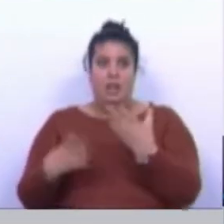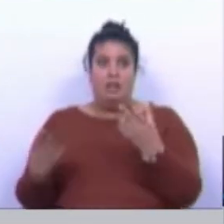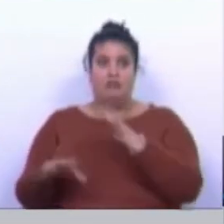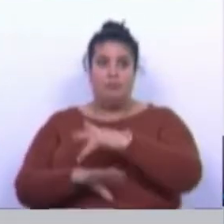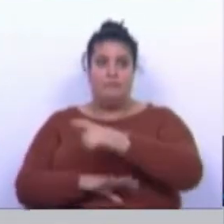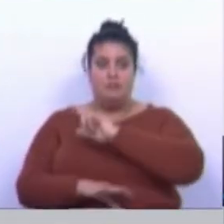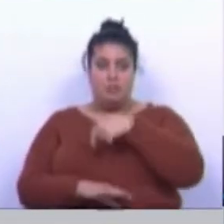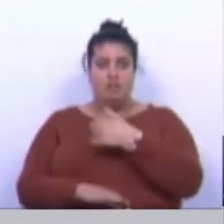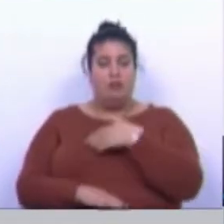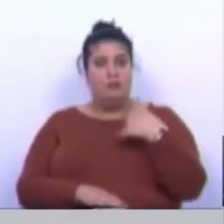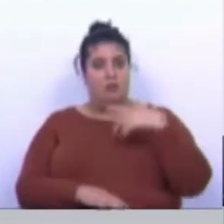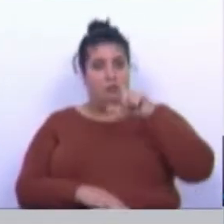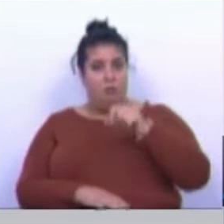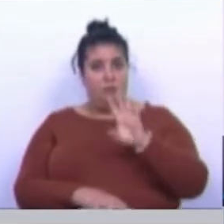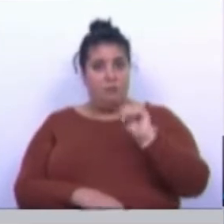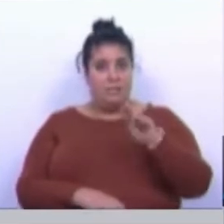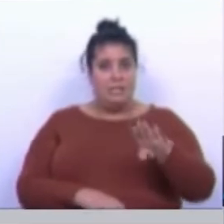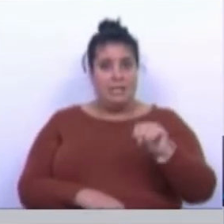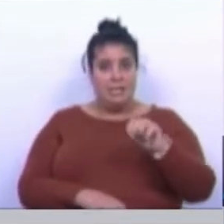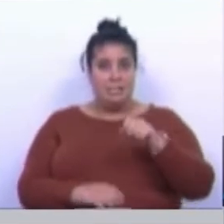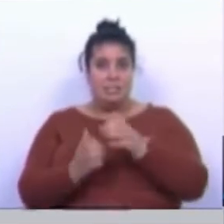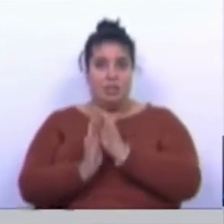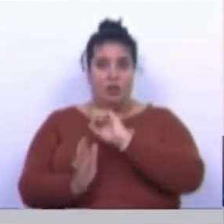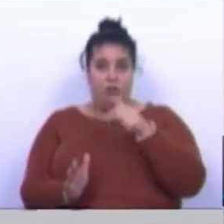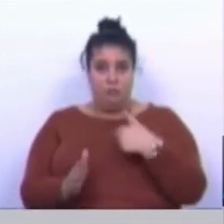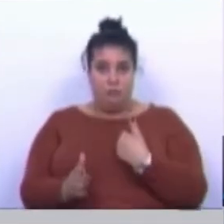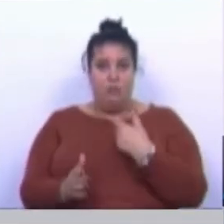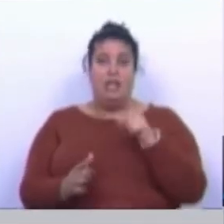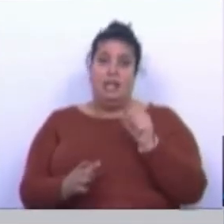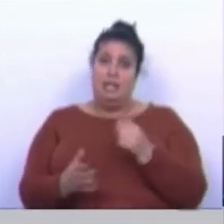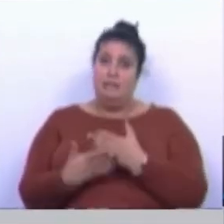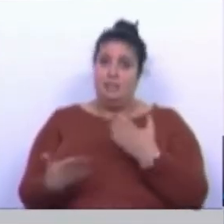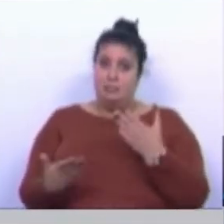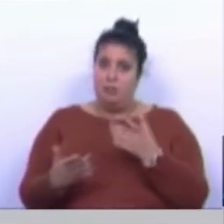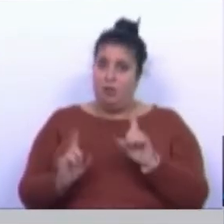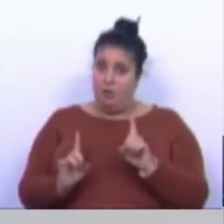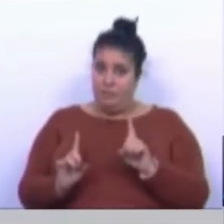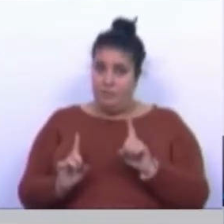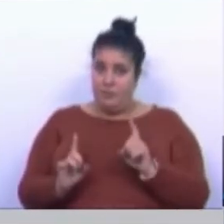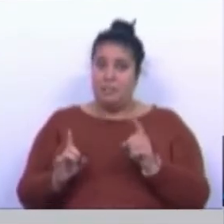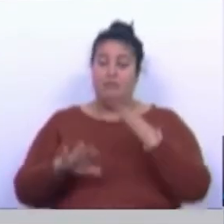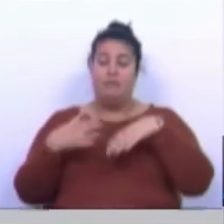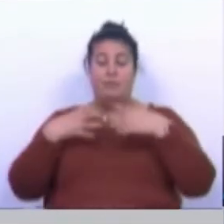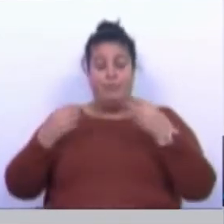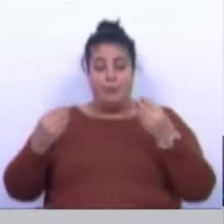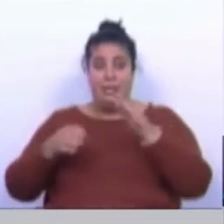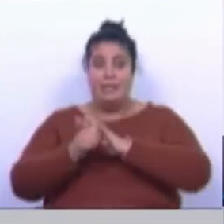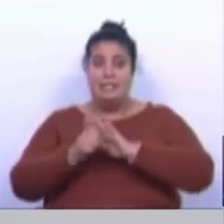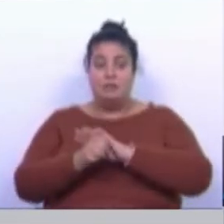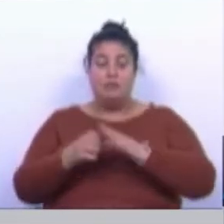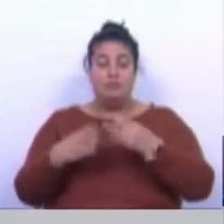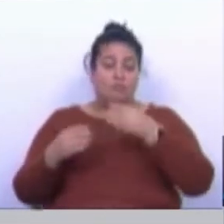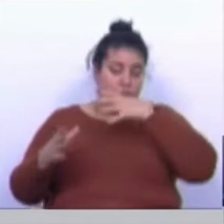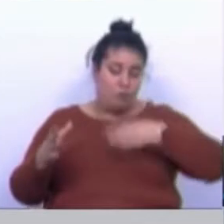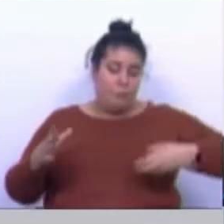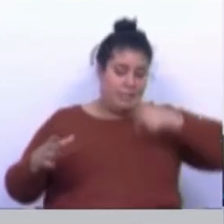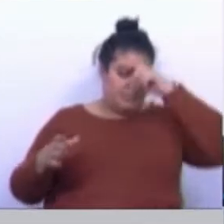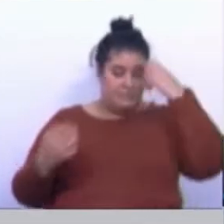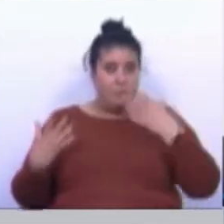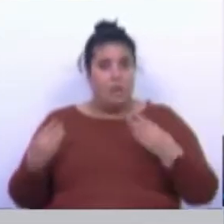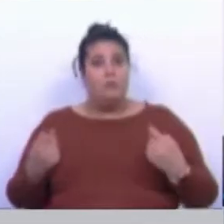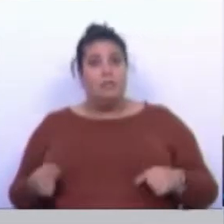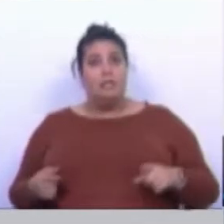profissionais de saúde no nosso SNS e não só, que estão a fazer muito em situações muito complexas e muito